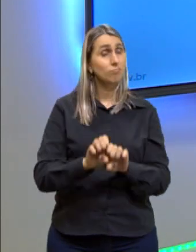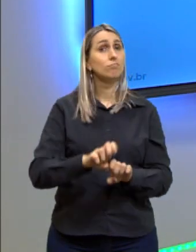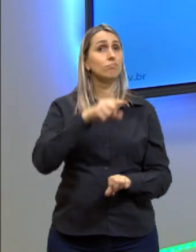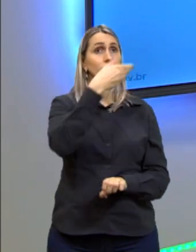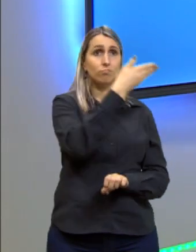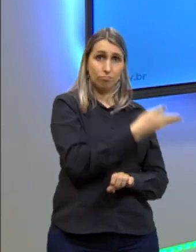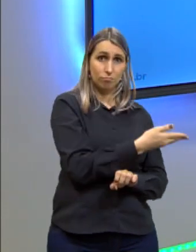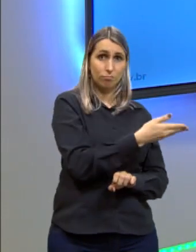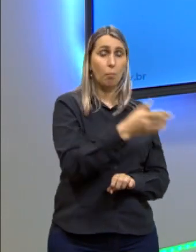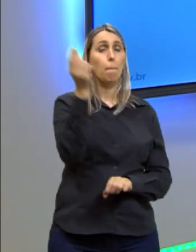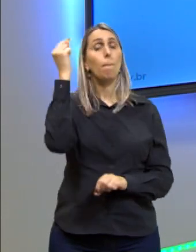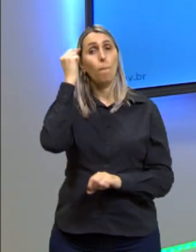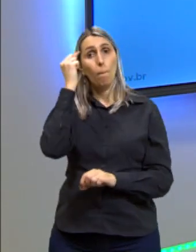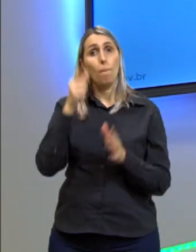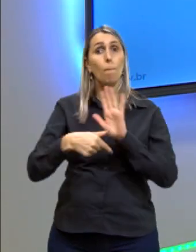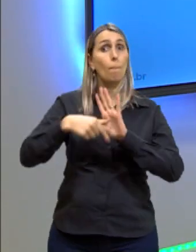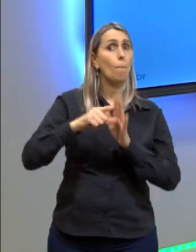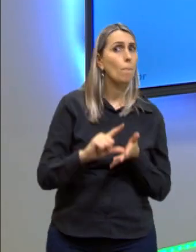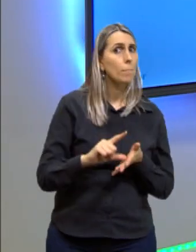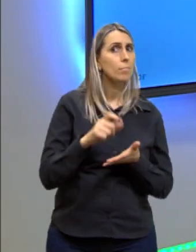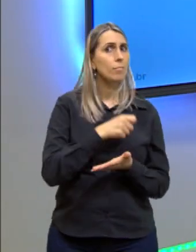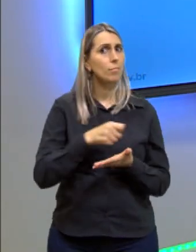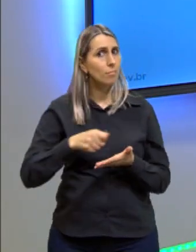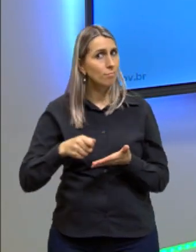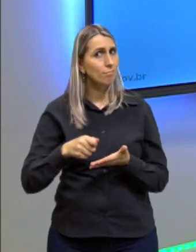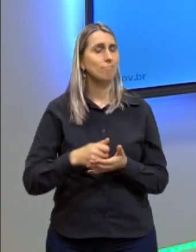isso é projeto, é tu pensar antes de escrever.